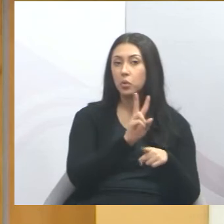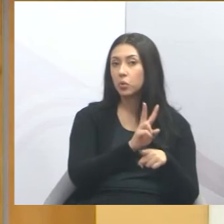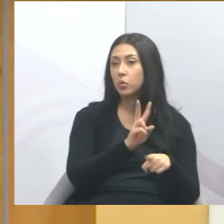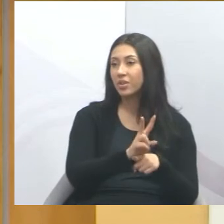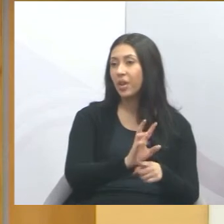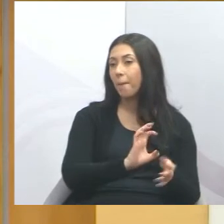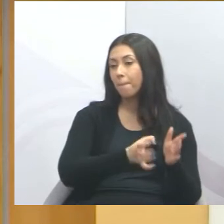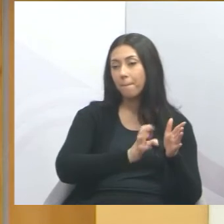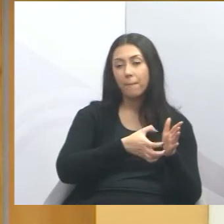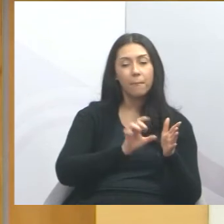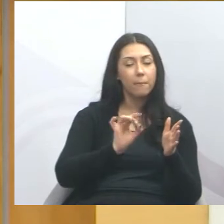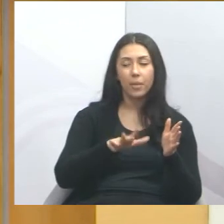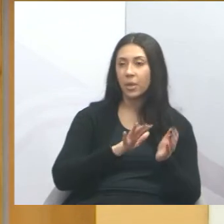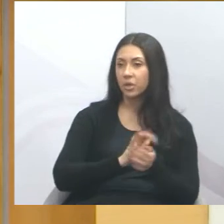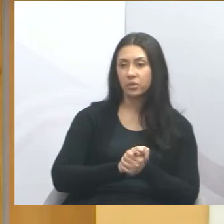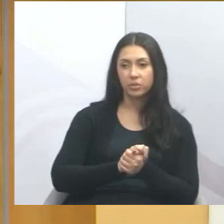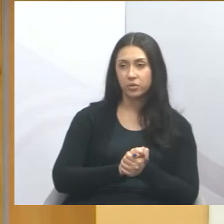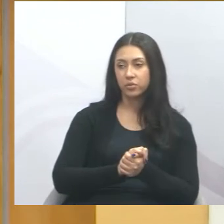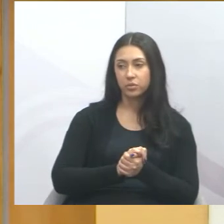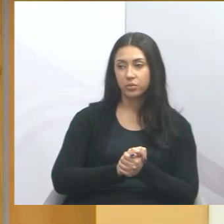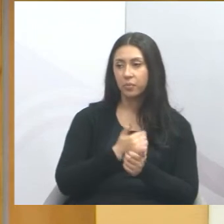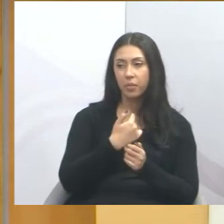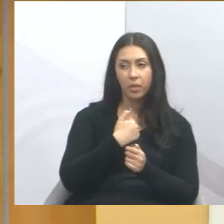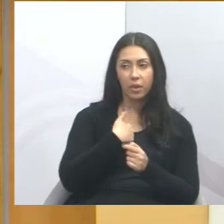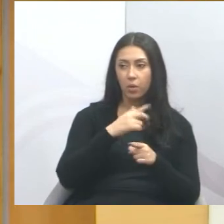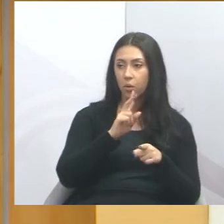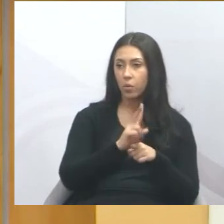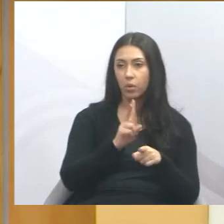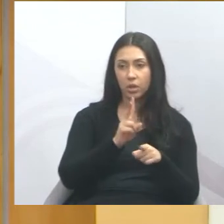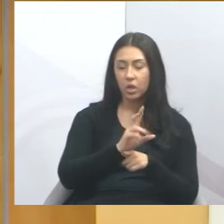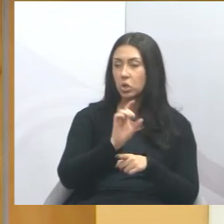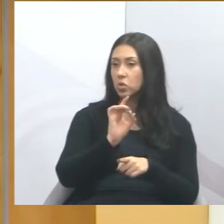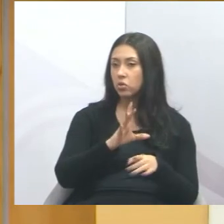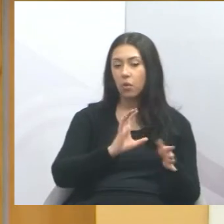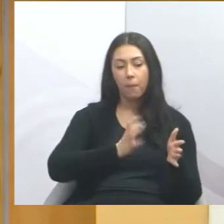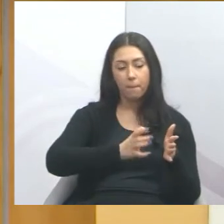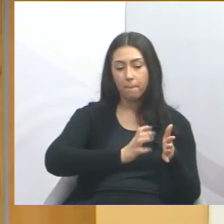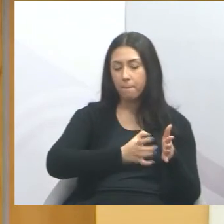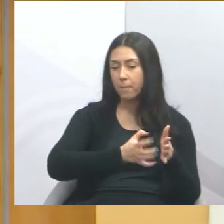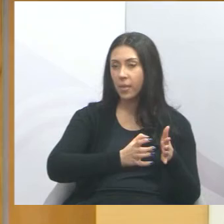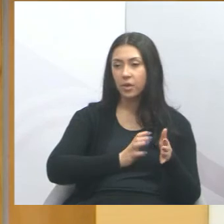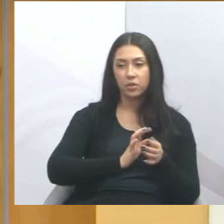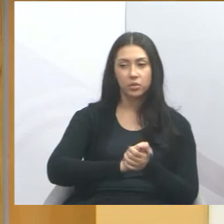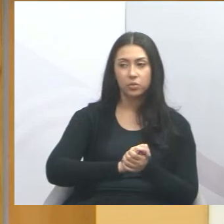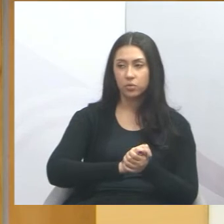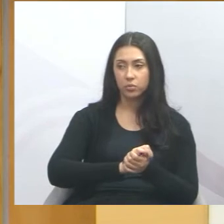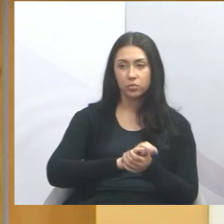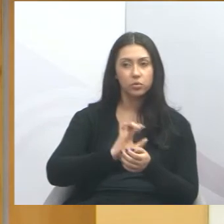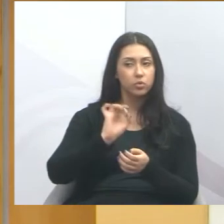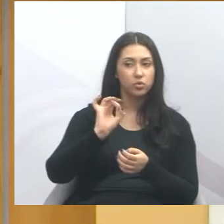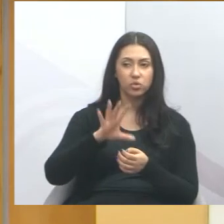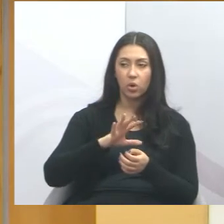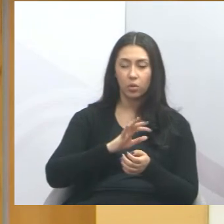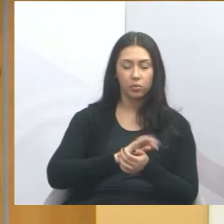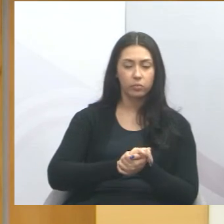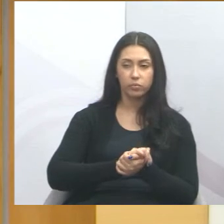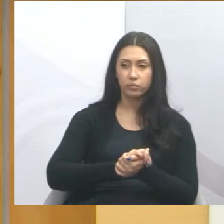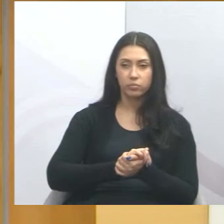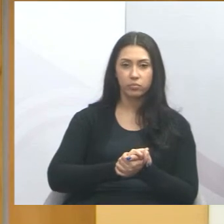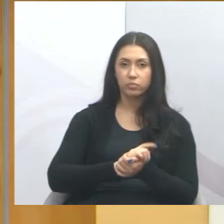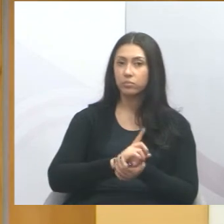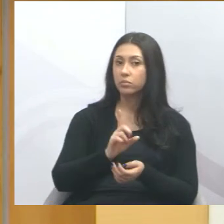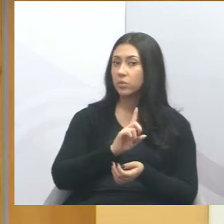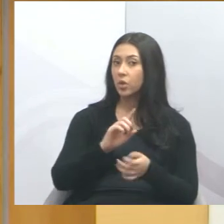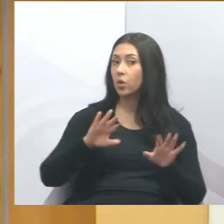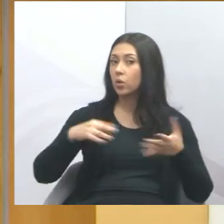bandeira do meu partido, e defender aqui a cor do meu partido, e defender aqui o símbolo do meu partido, mas